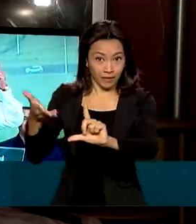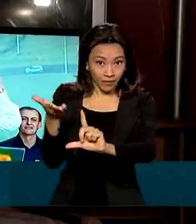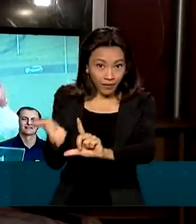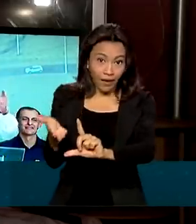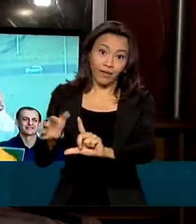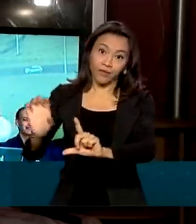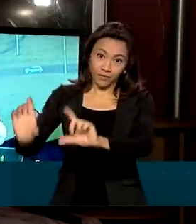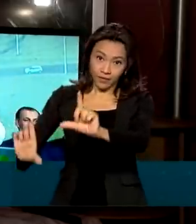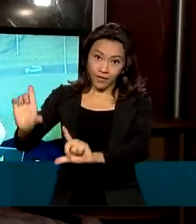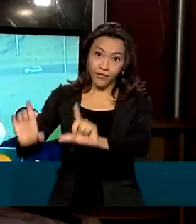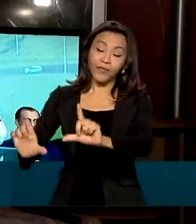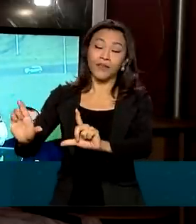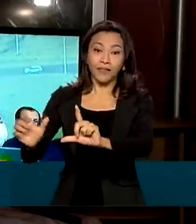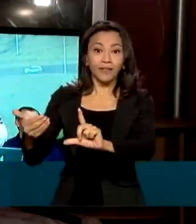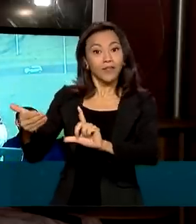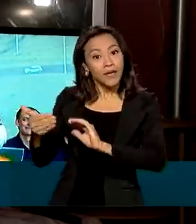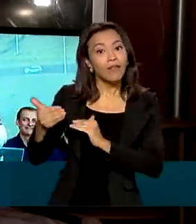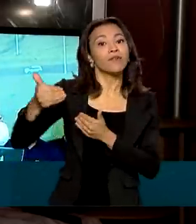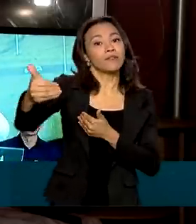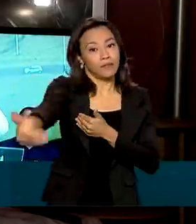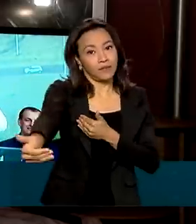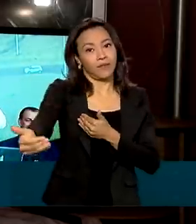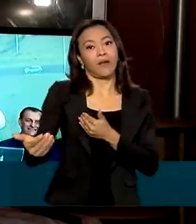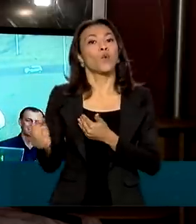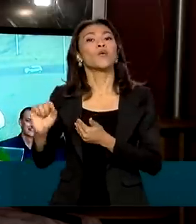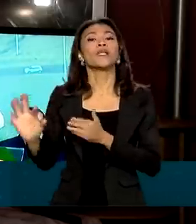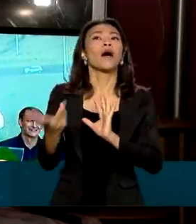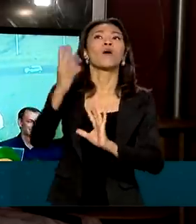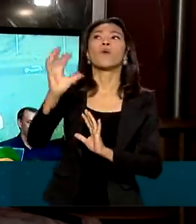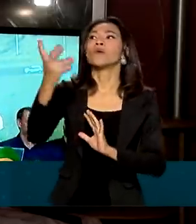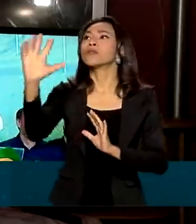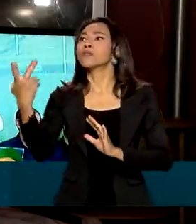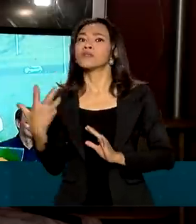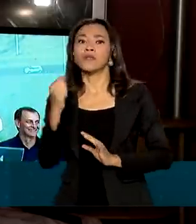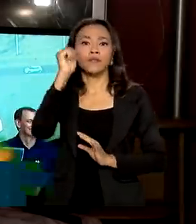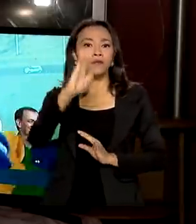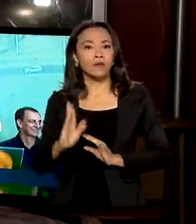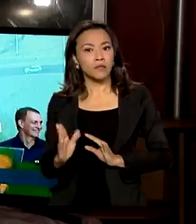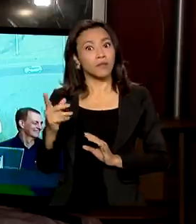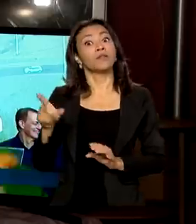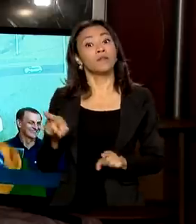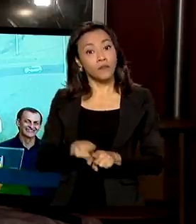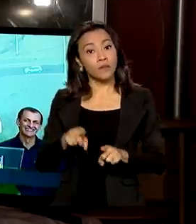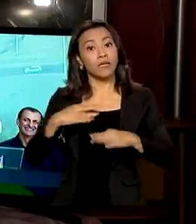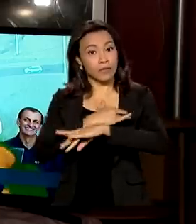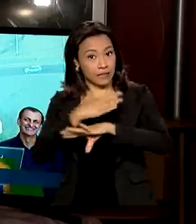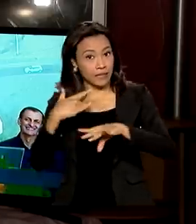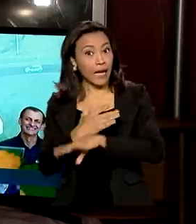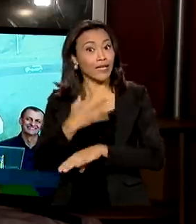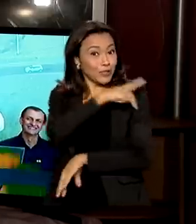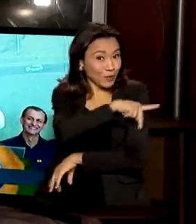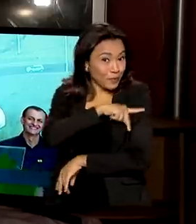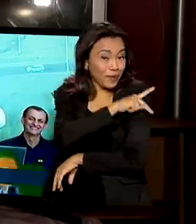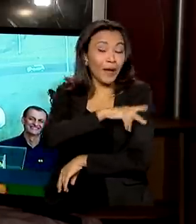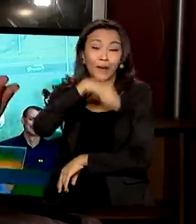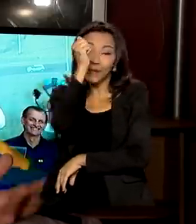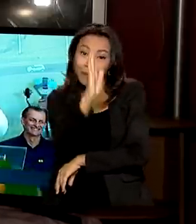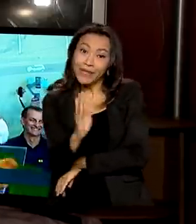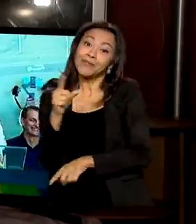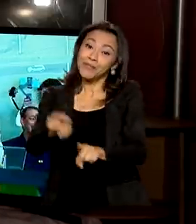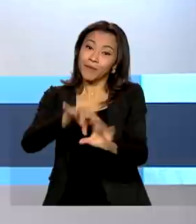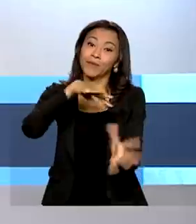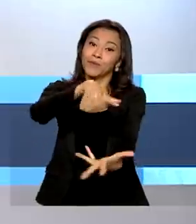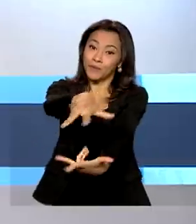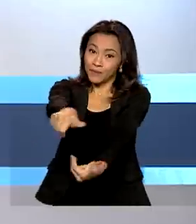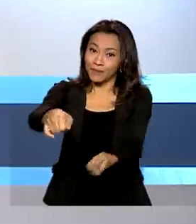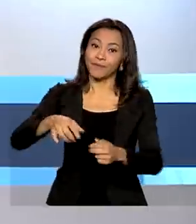nos avançar e saber cada vez mais do que está acontecendo no Brasil, na cidade, no Piauí, no Brasil e até no